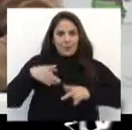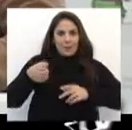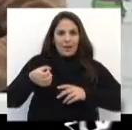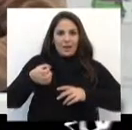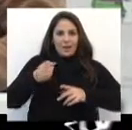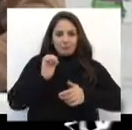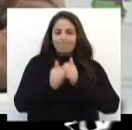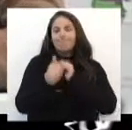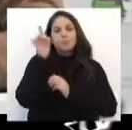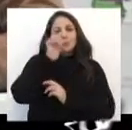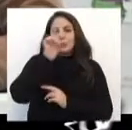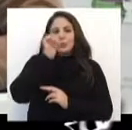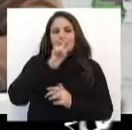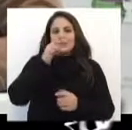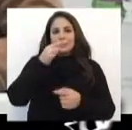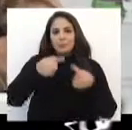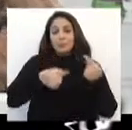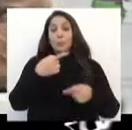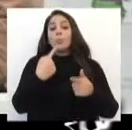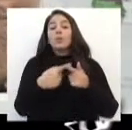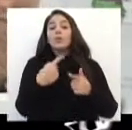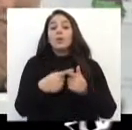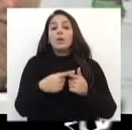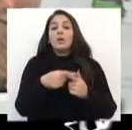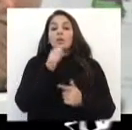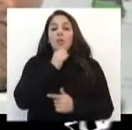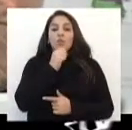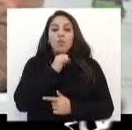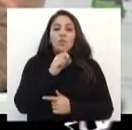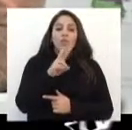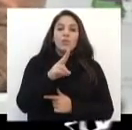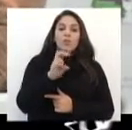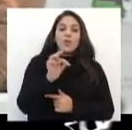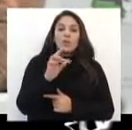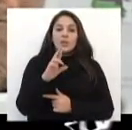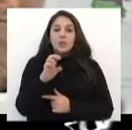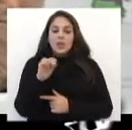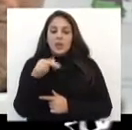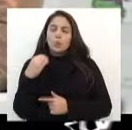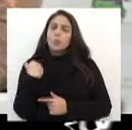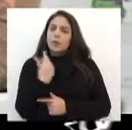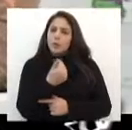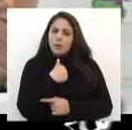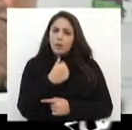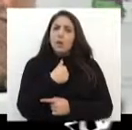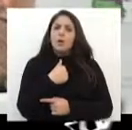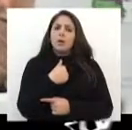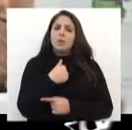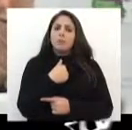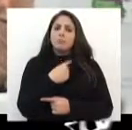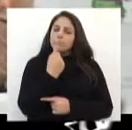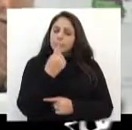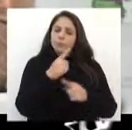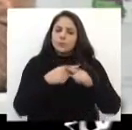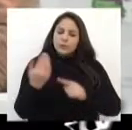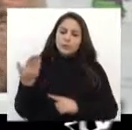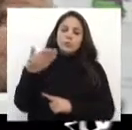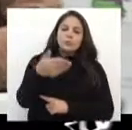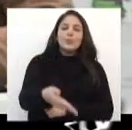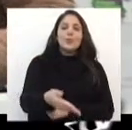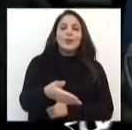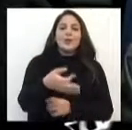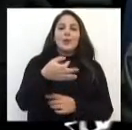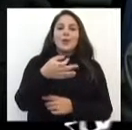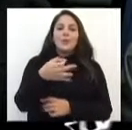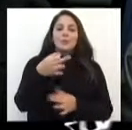disputar esse campeonato, porque é veterano, eu tive a oportunidade de ir para a final mais uma vez, mas como